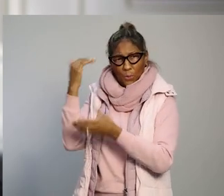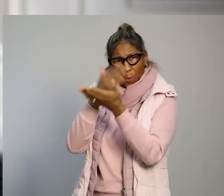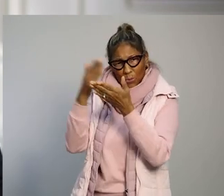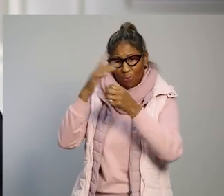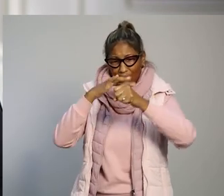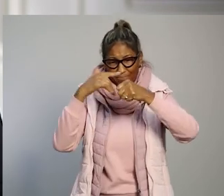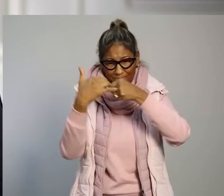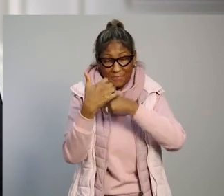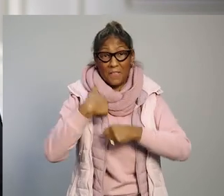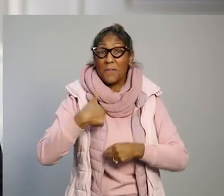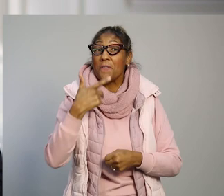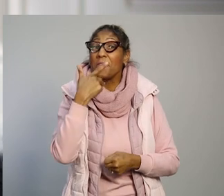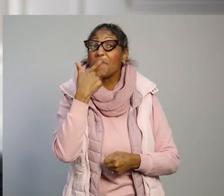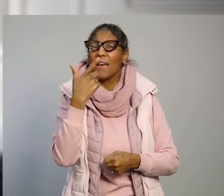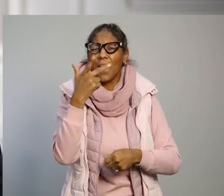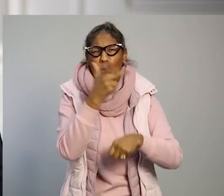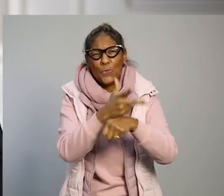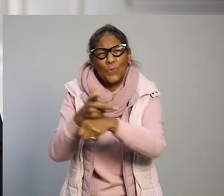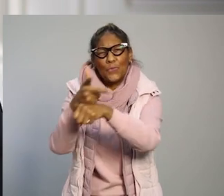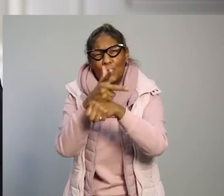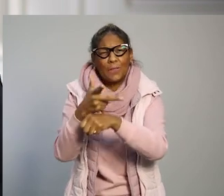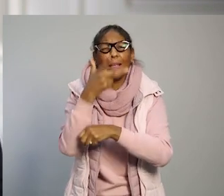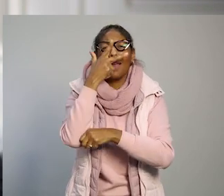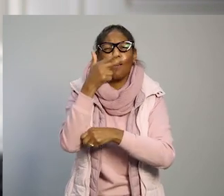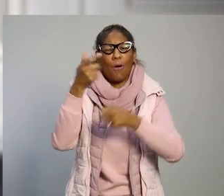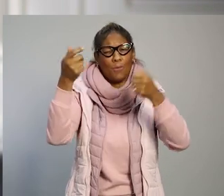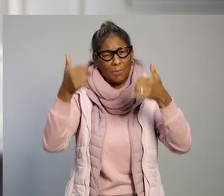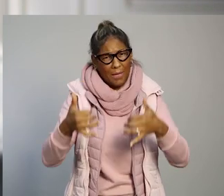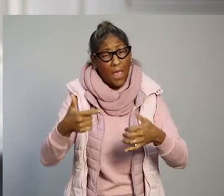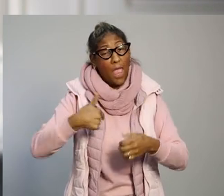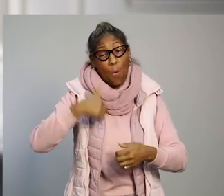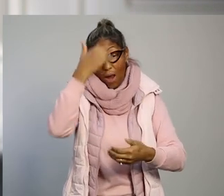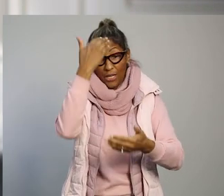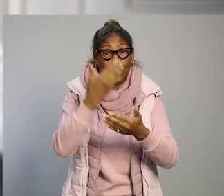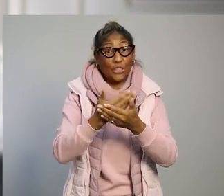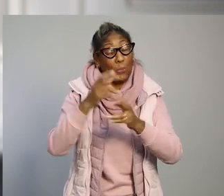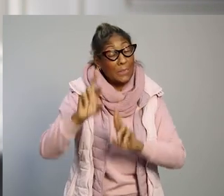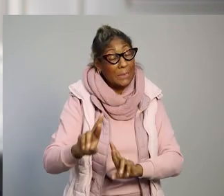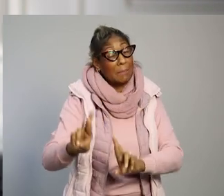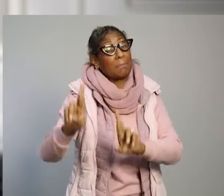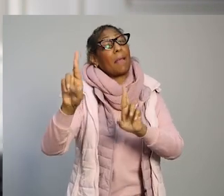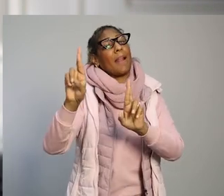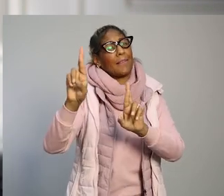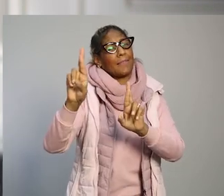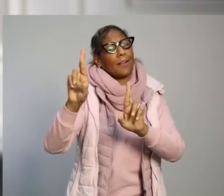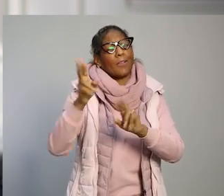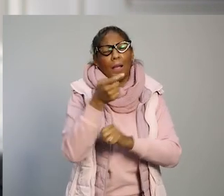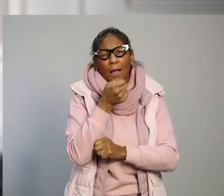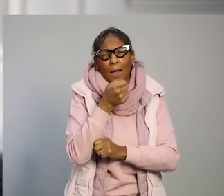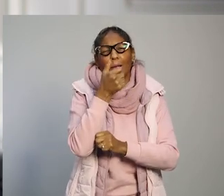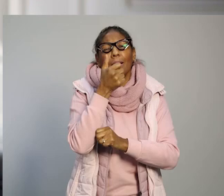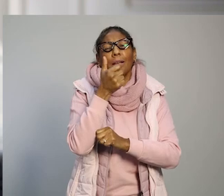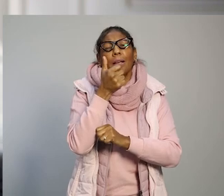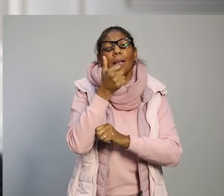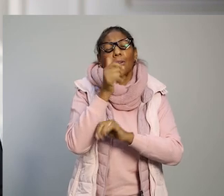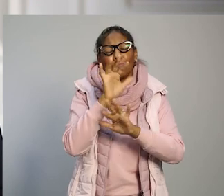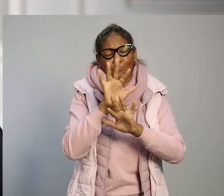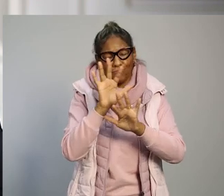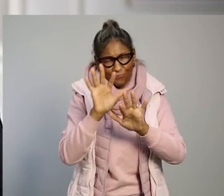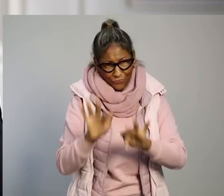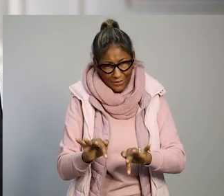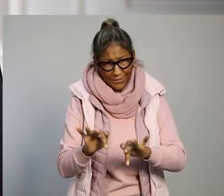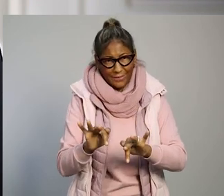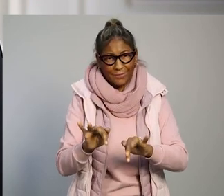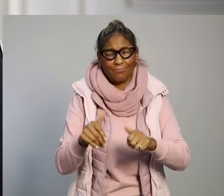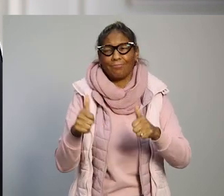do enfrentamento ao coronavírus, eu expressei, através de um vídeo como esse, a minha esperança em que pudéssemos sair desse processo mais